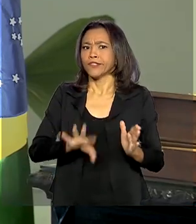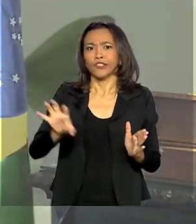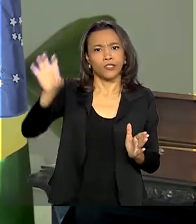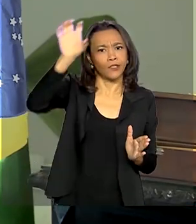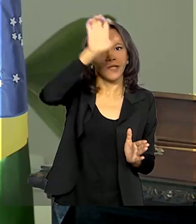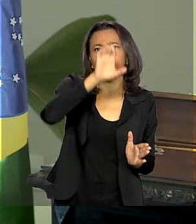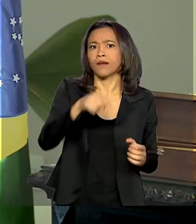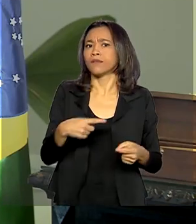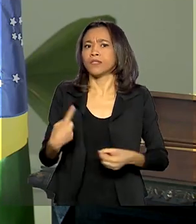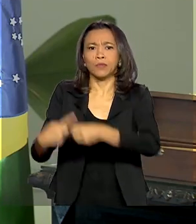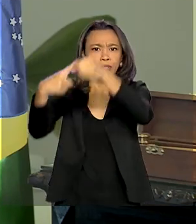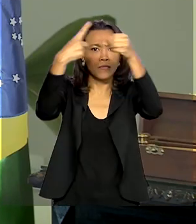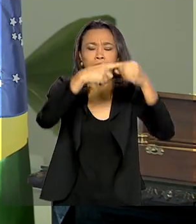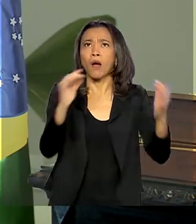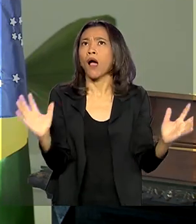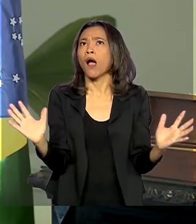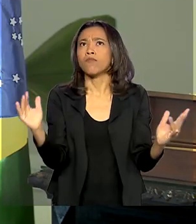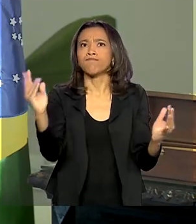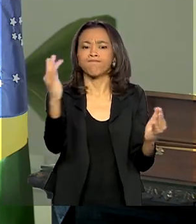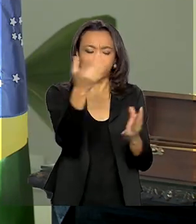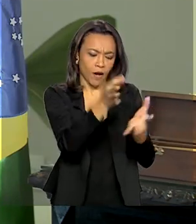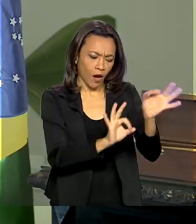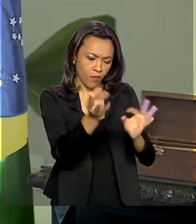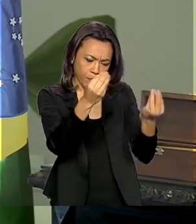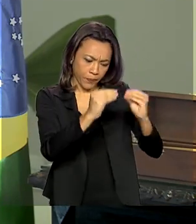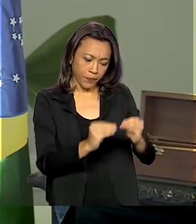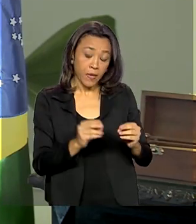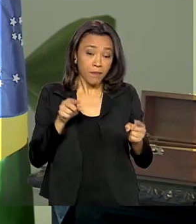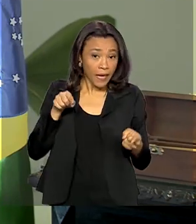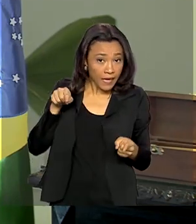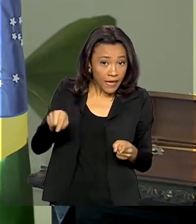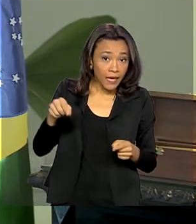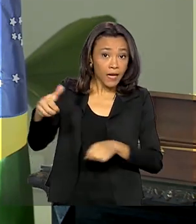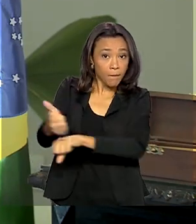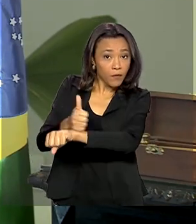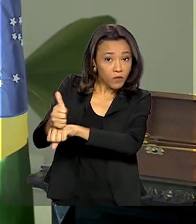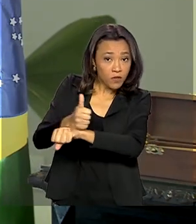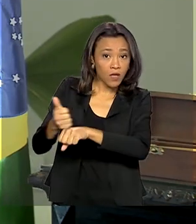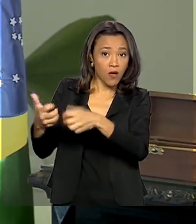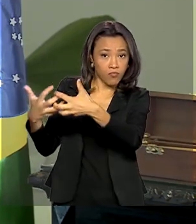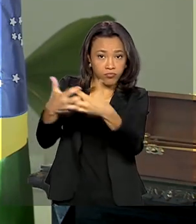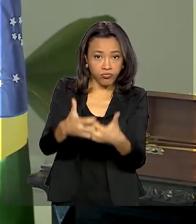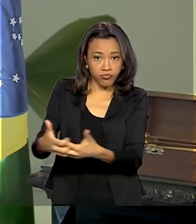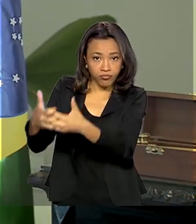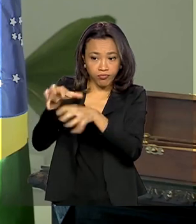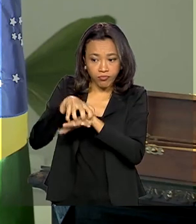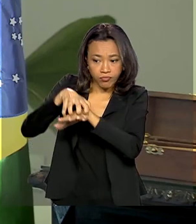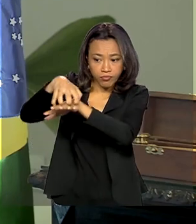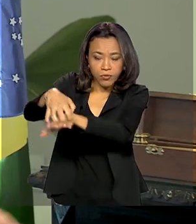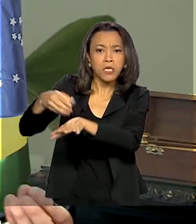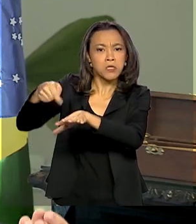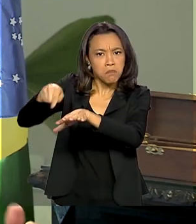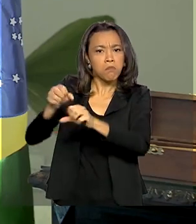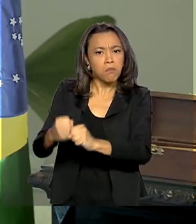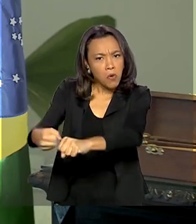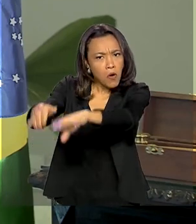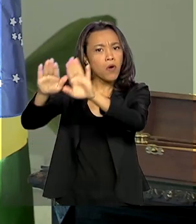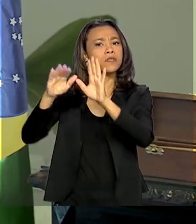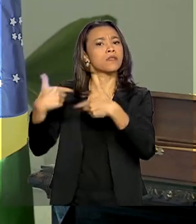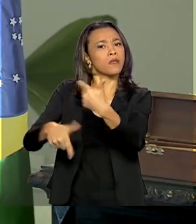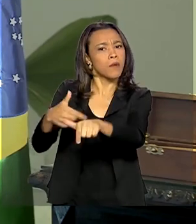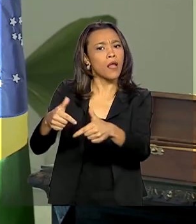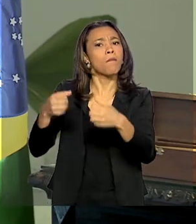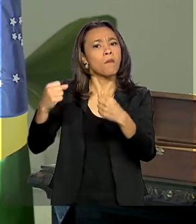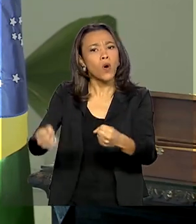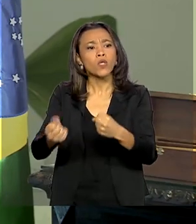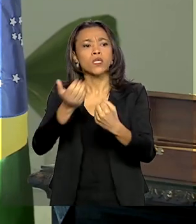quarentena para que aquele profissional do transporte tenha suporte, possa exercer a sua atividade, tenha onde comer, tenha como